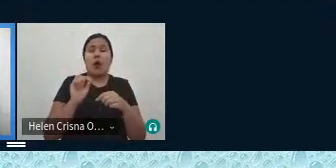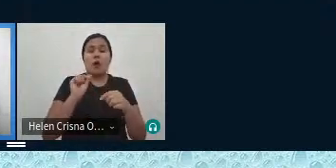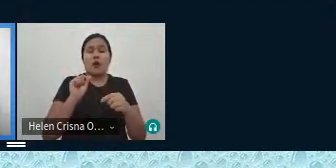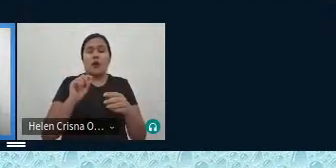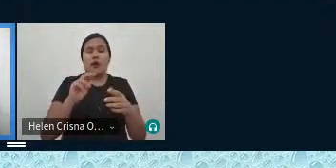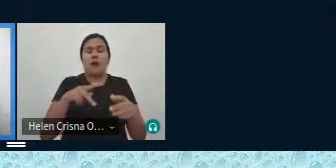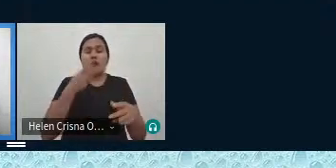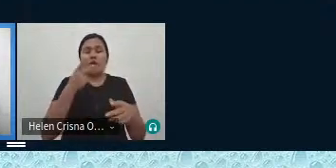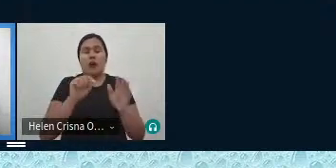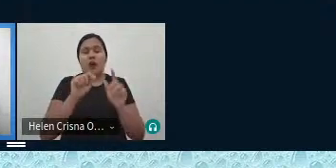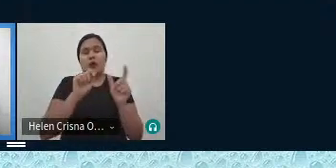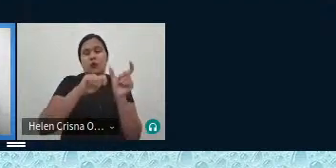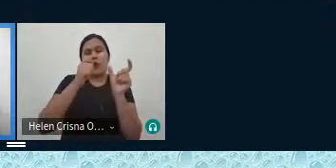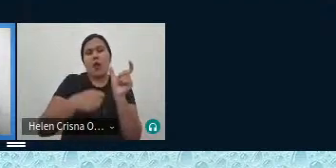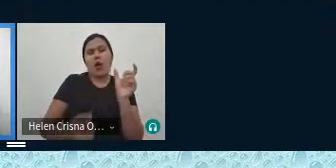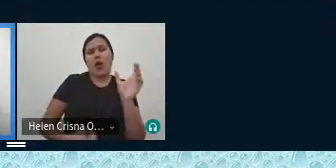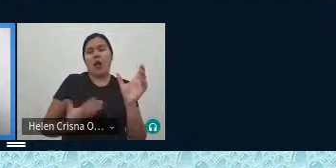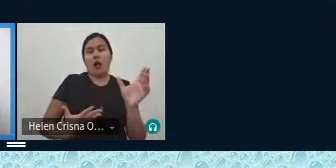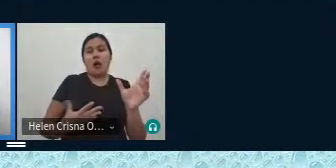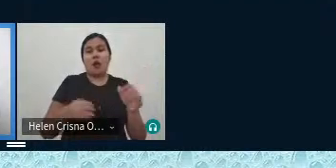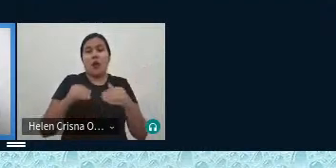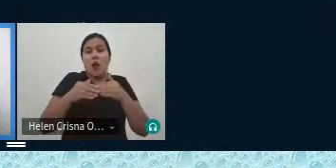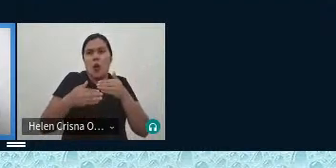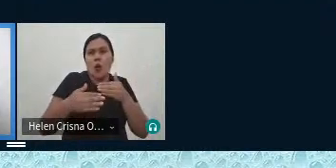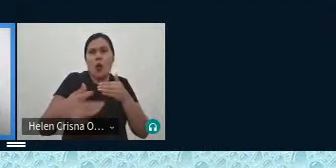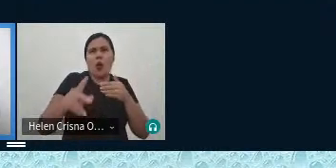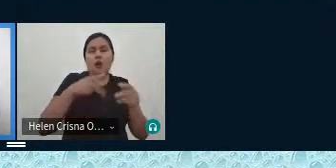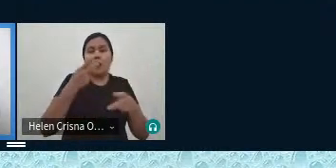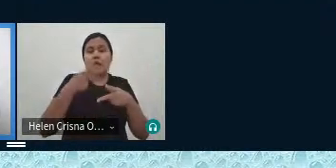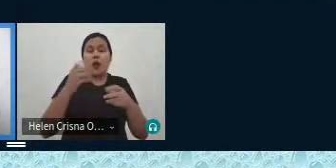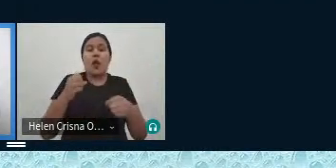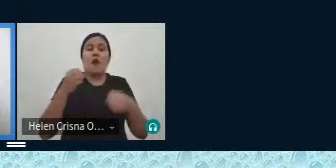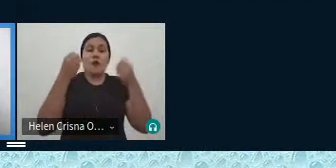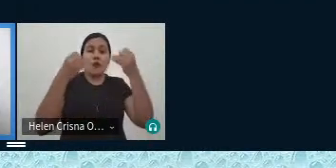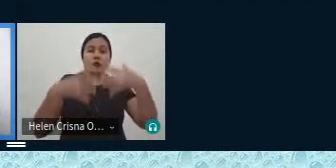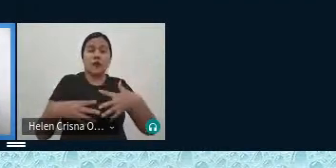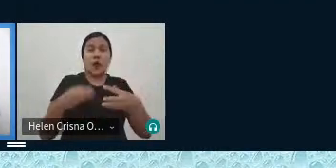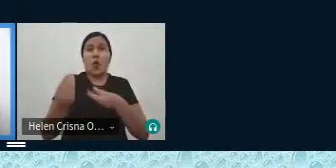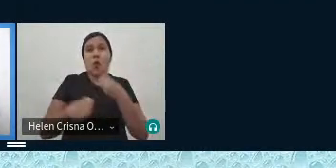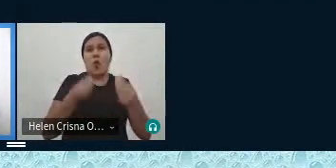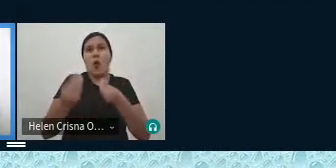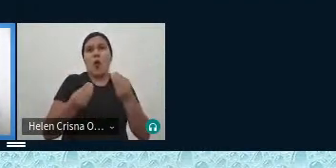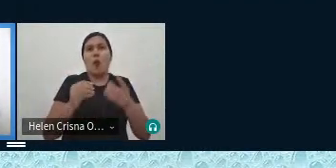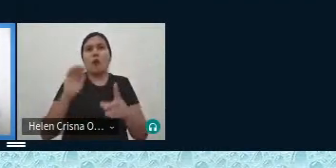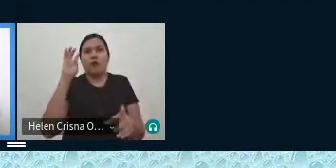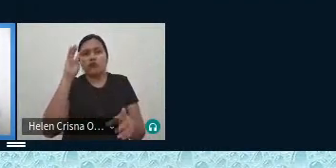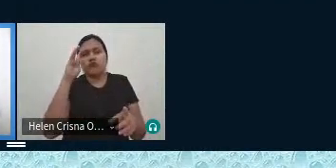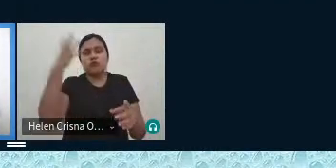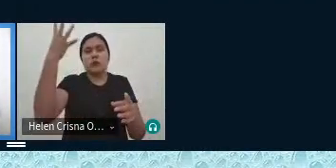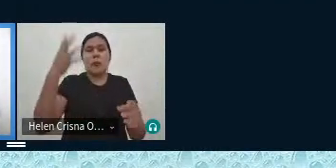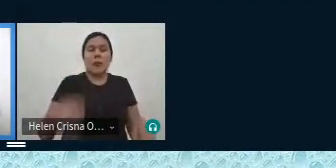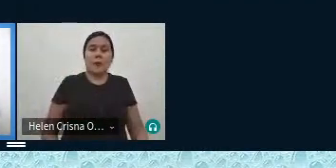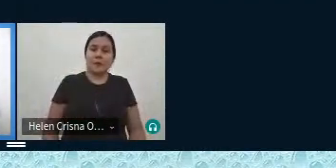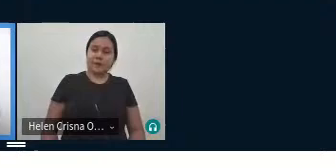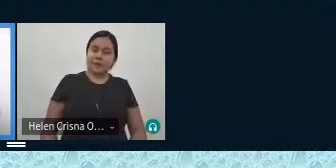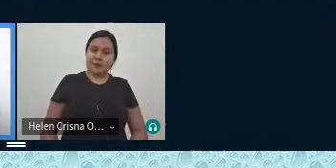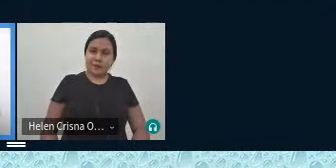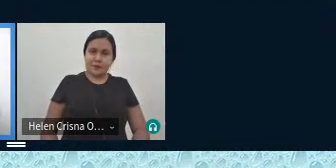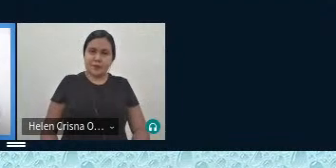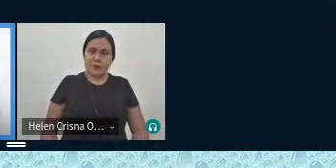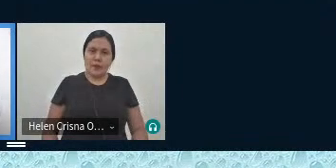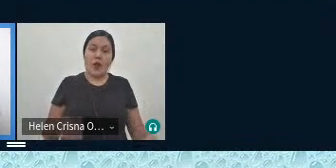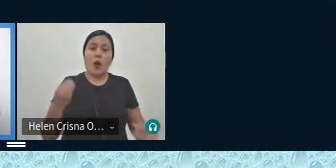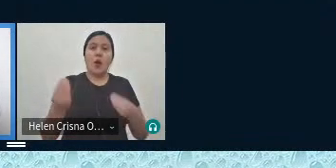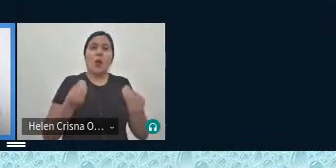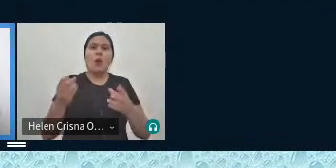poético e ao longo da minha fala vou lhes dizendo como é que isso foi acontecendo como é que ele